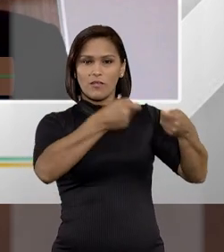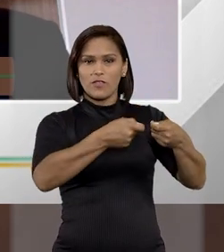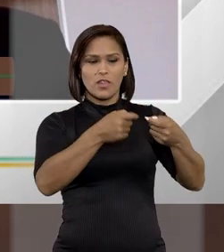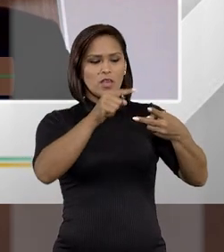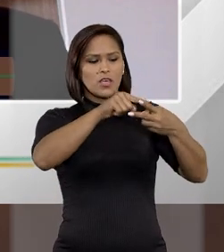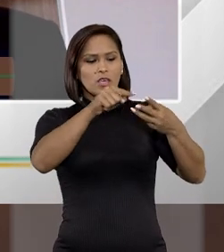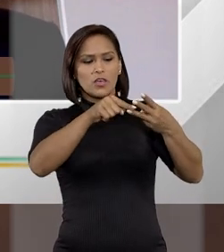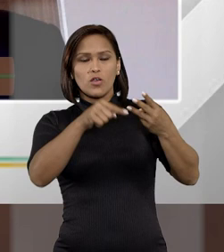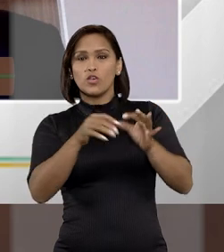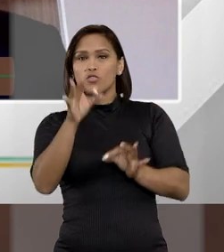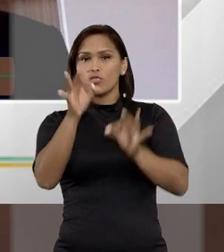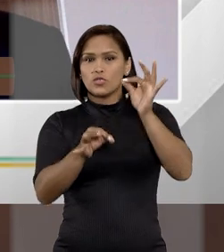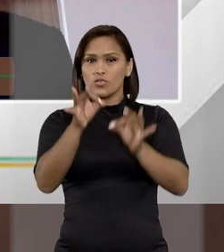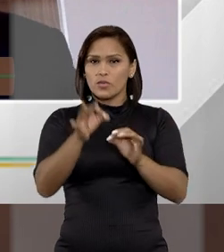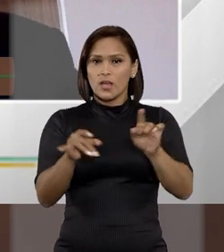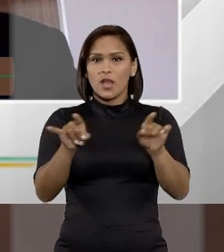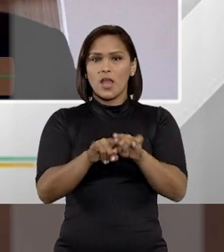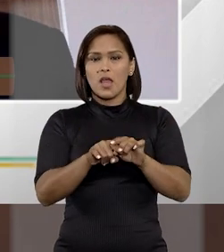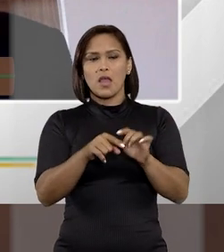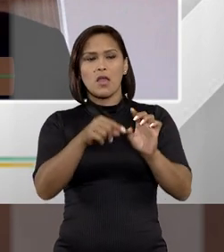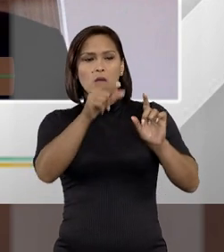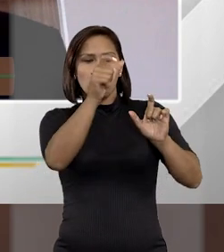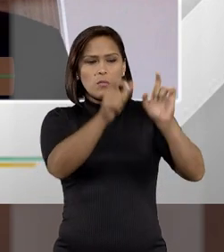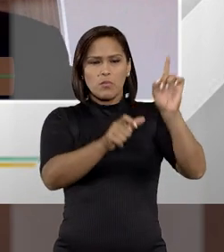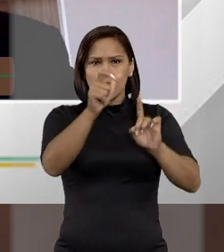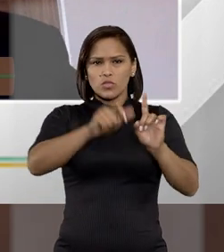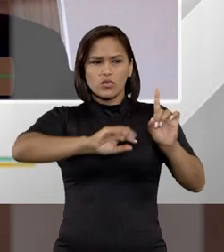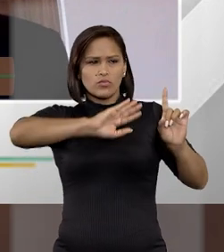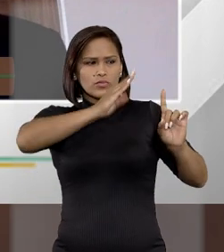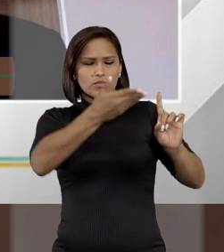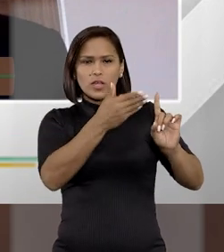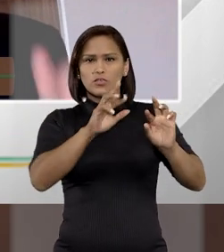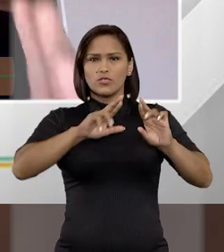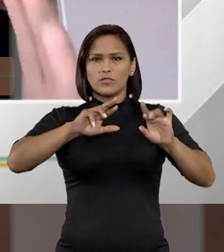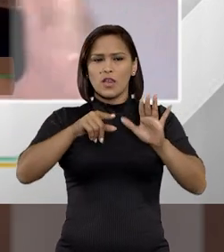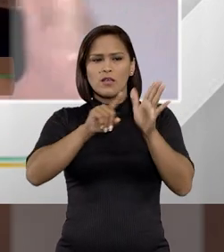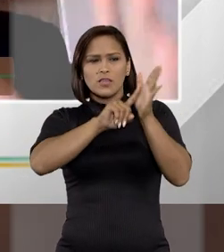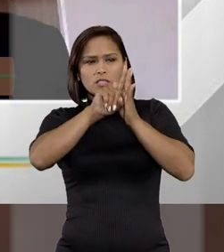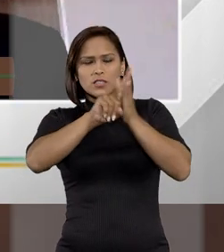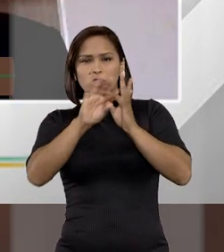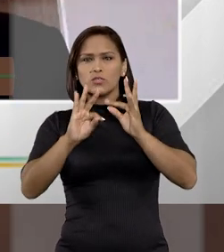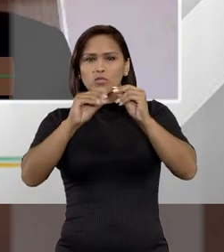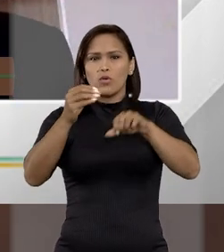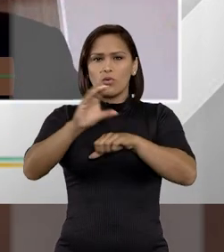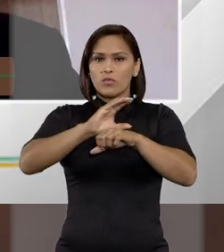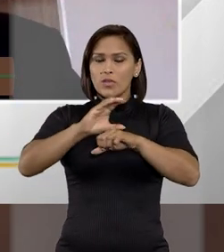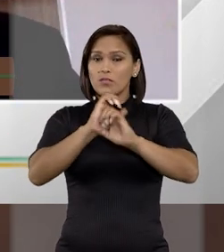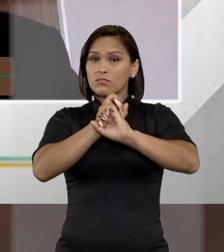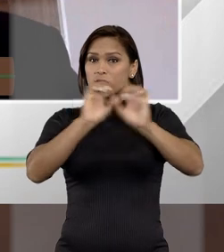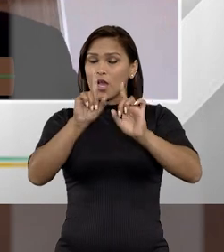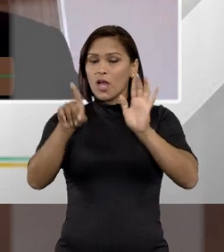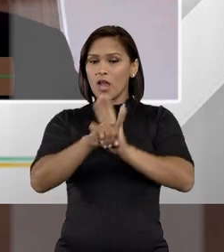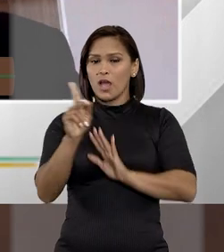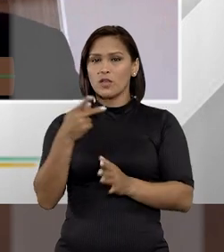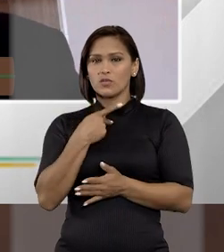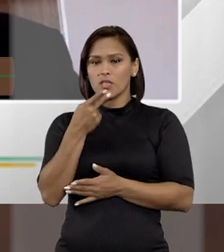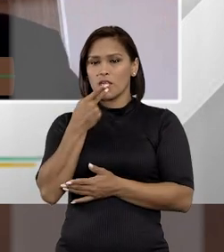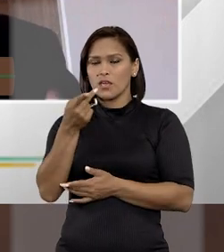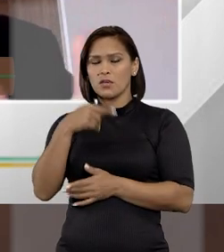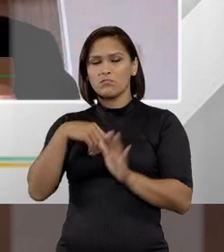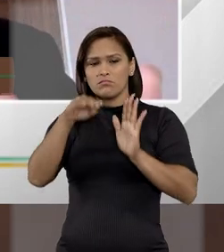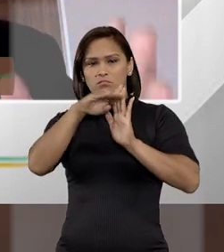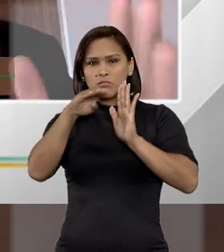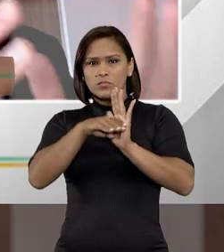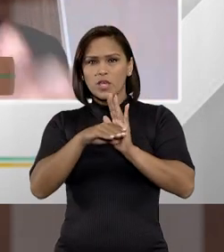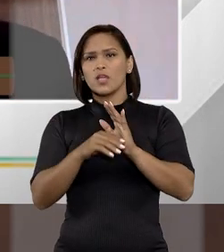defender e julgar com feridos aí personagens distintos. Quando a gente analisa todo o desenho constitucional, fica muito claro, né, que o constituinte,